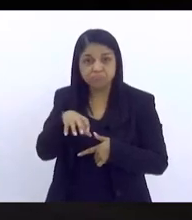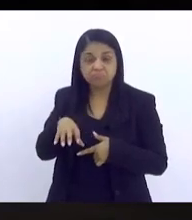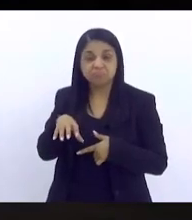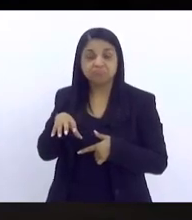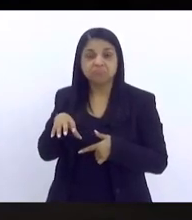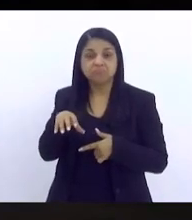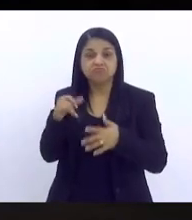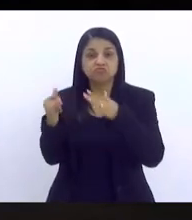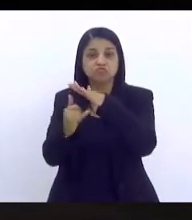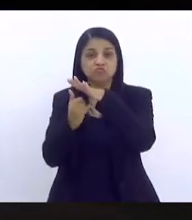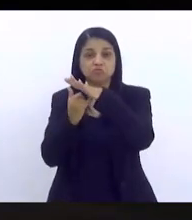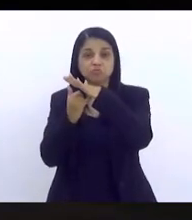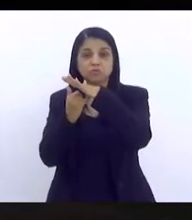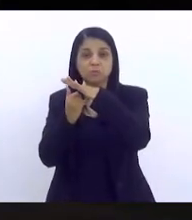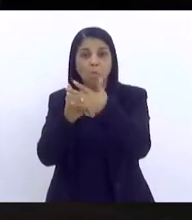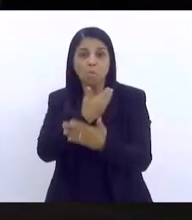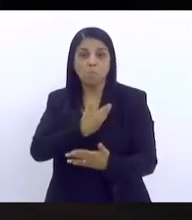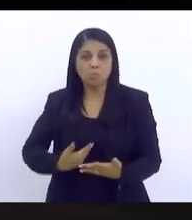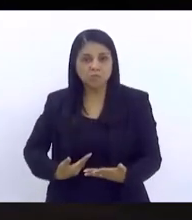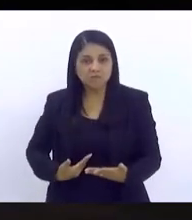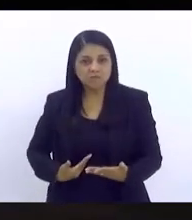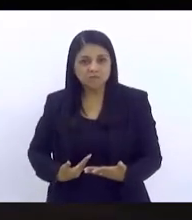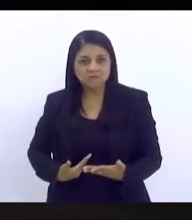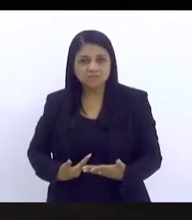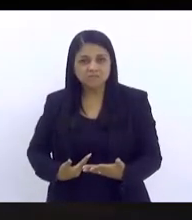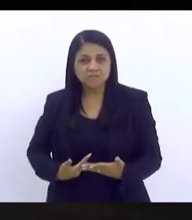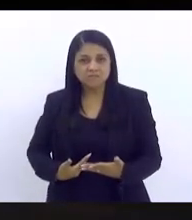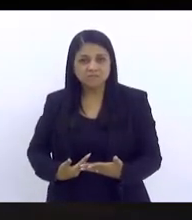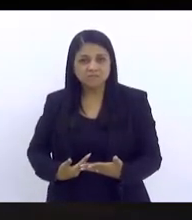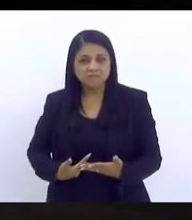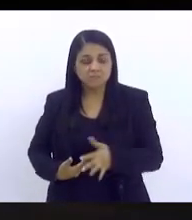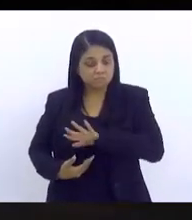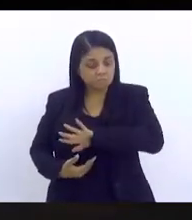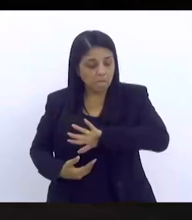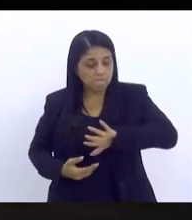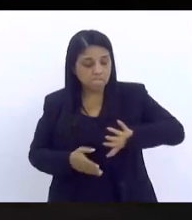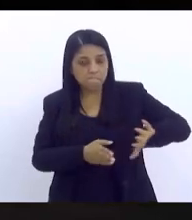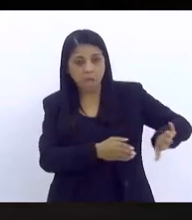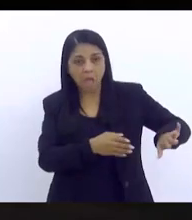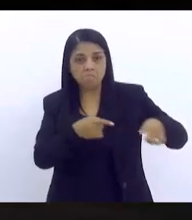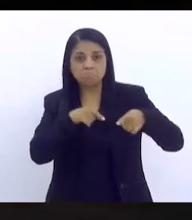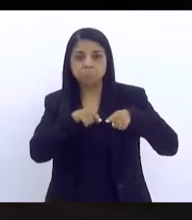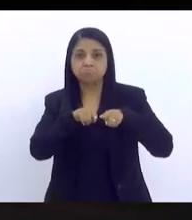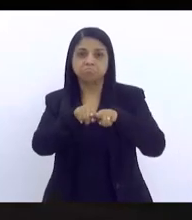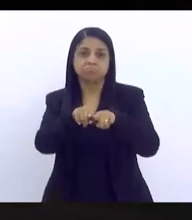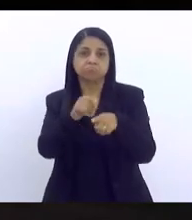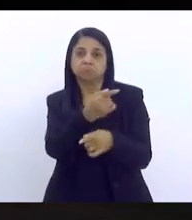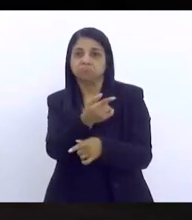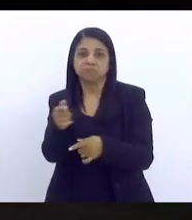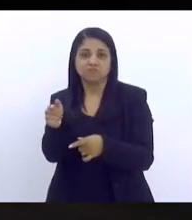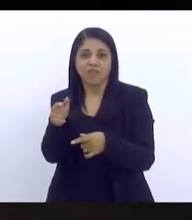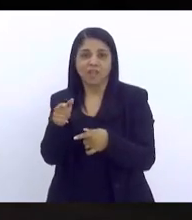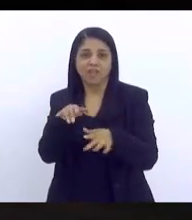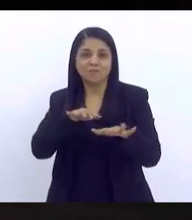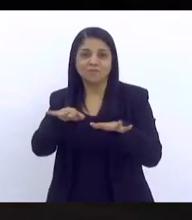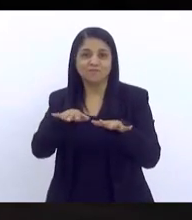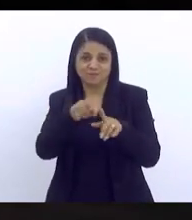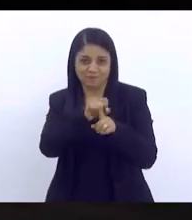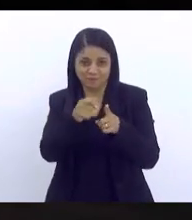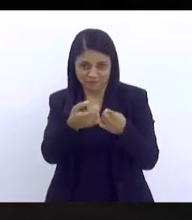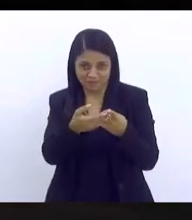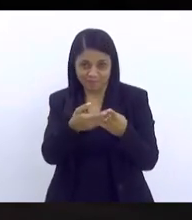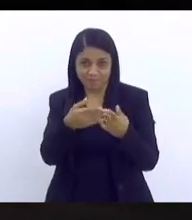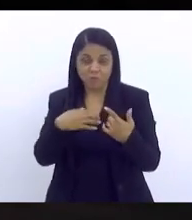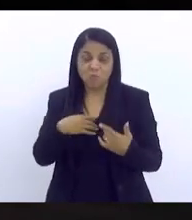de instituições públicas. E aí a gente já alija a parceria com os movimentos sociais. A gente pouco